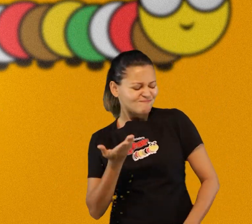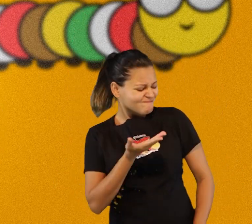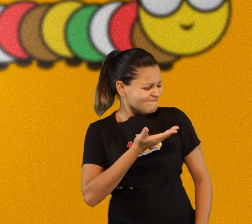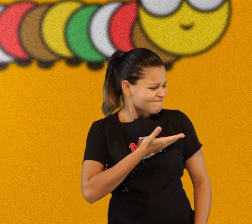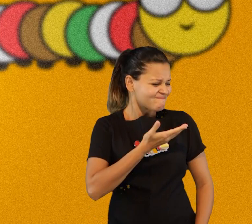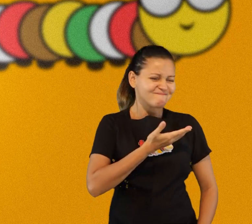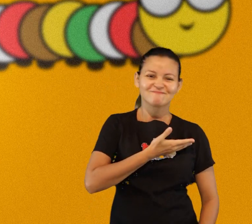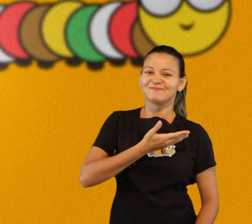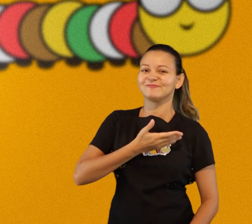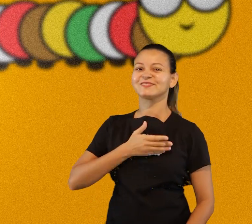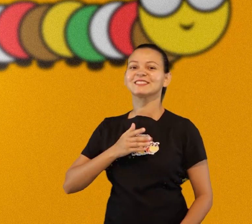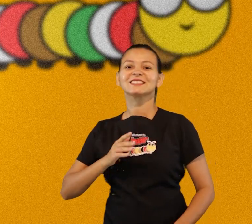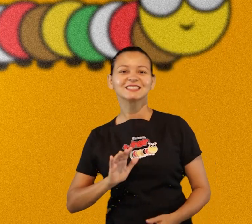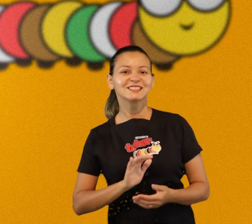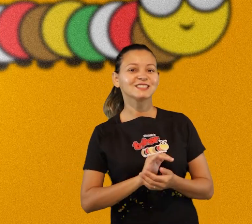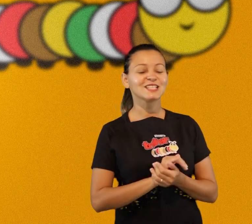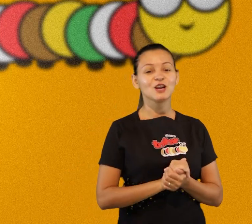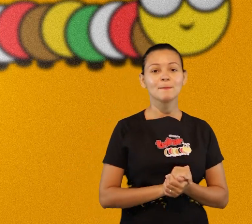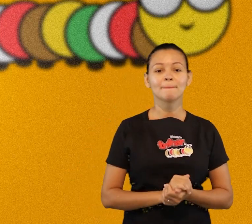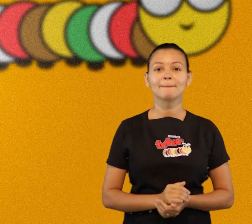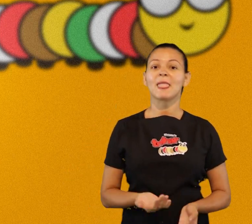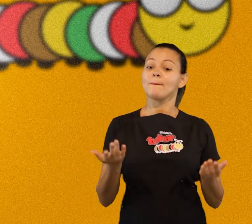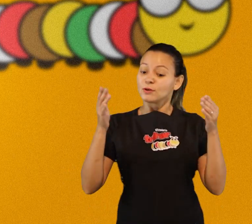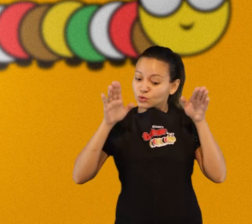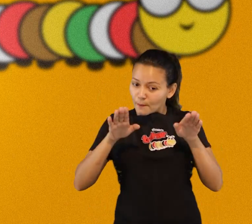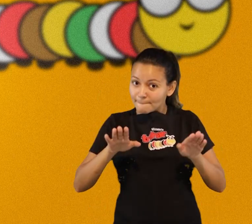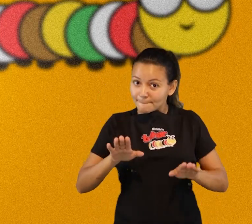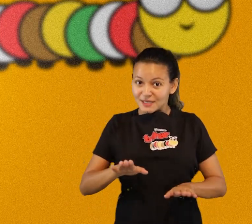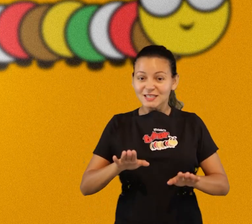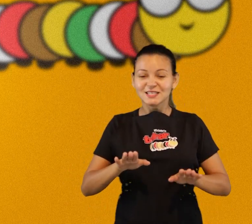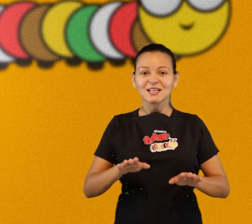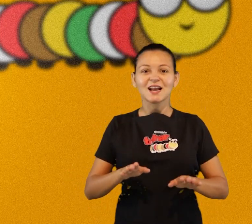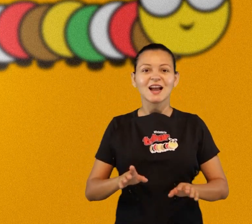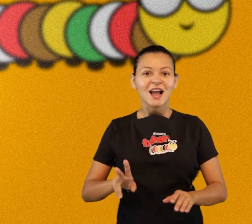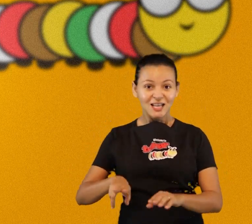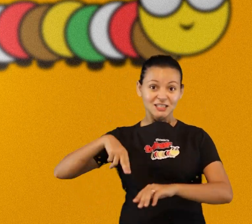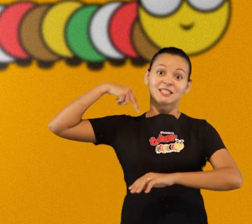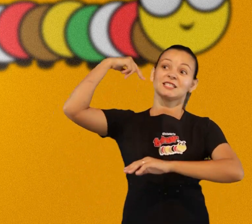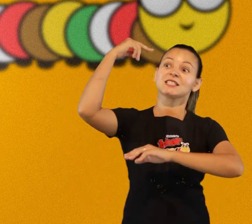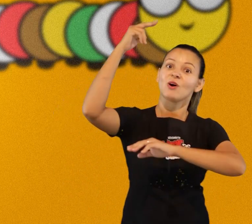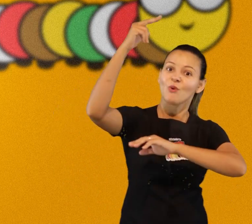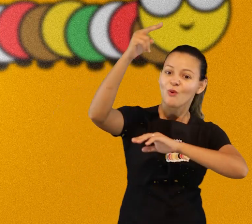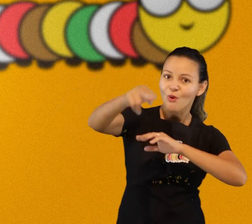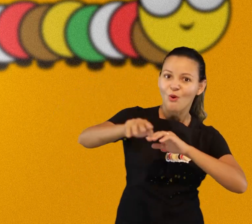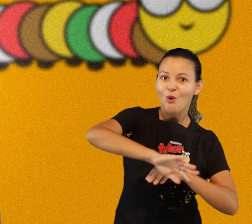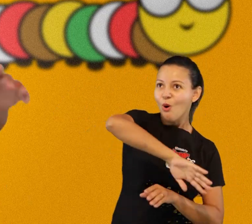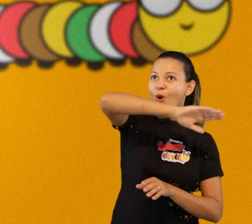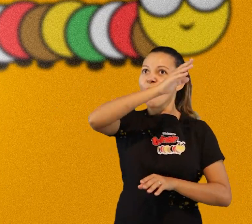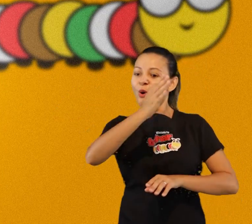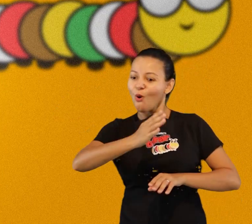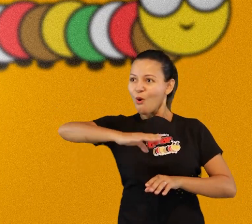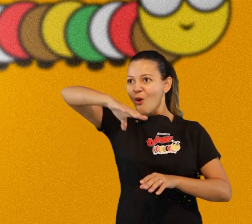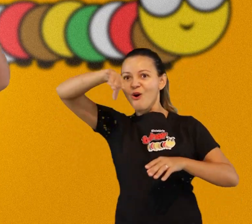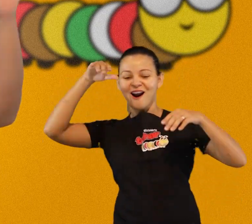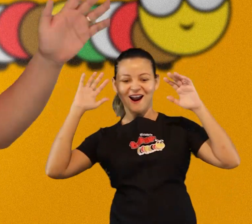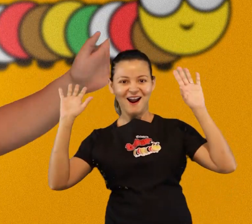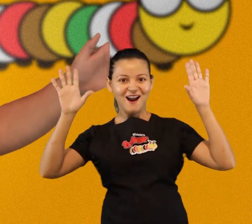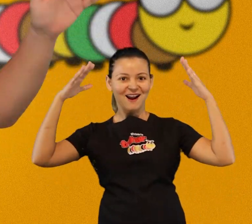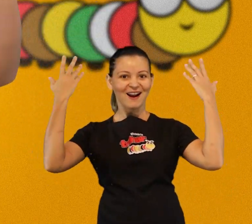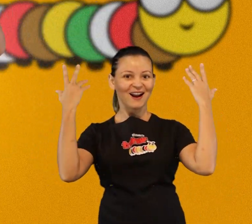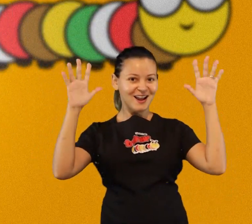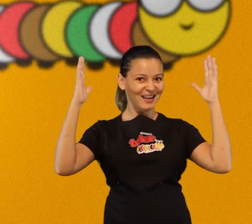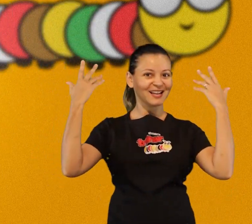Jesus vamos lá posso pisar numa tropa e saltar as muralhas aleluia,